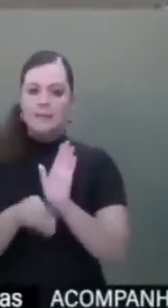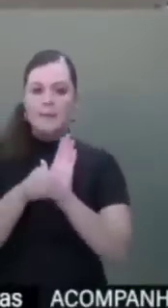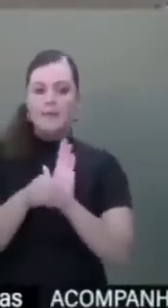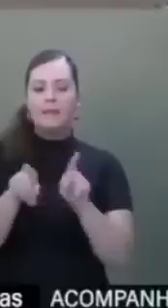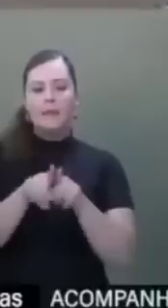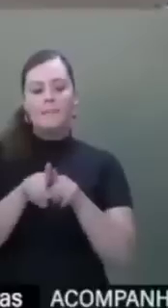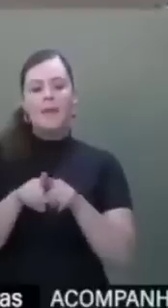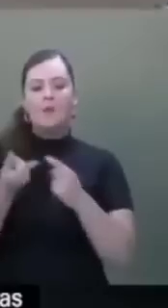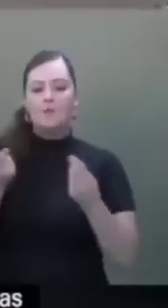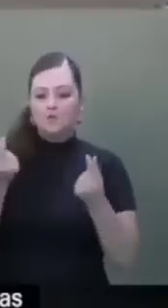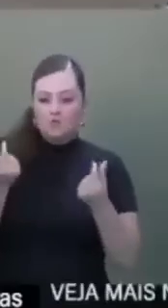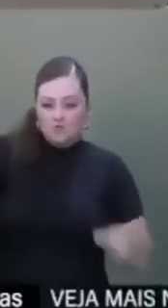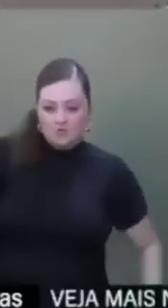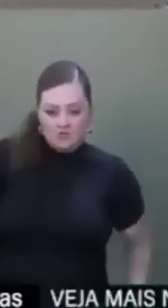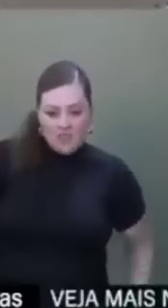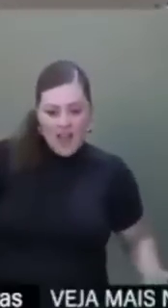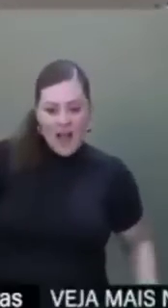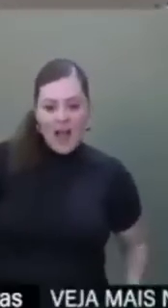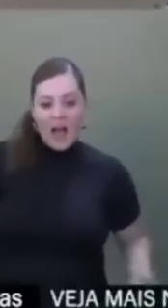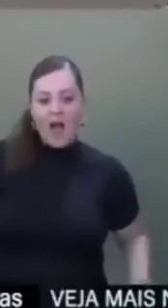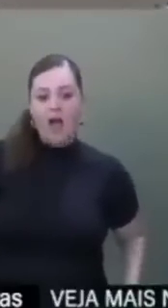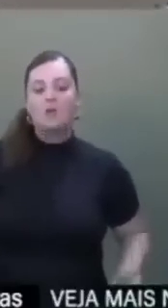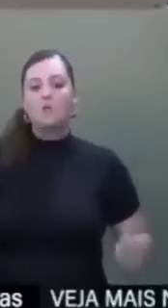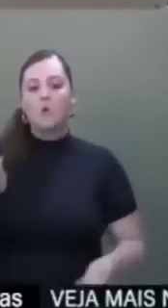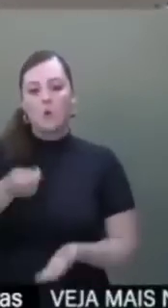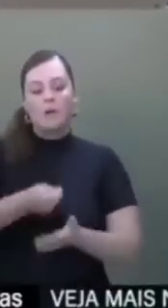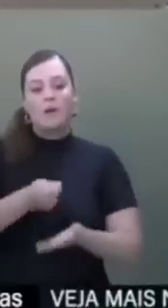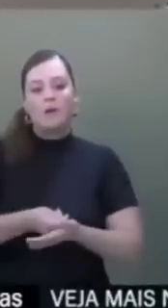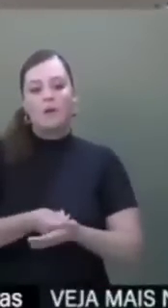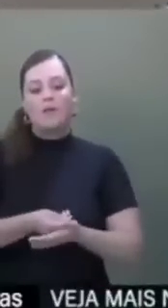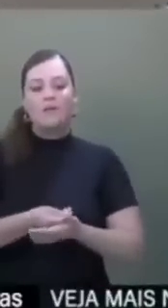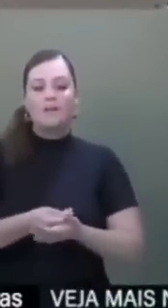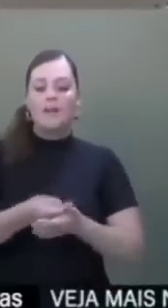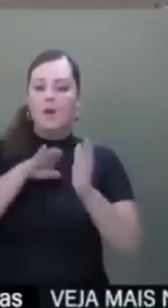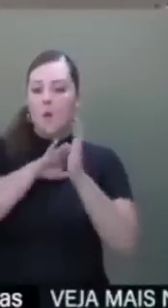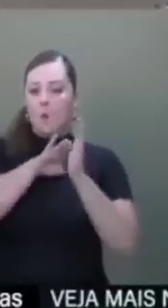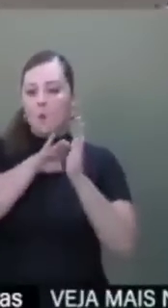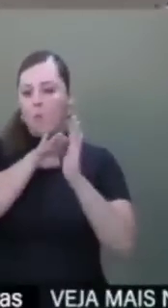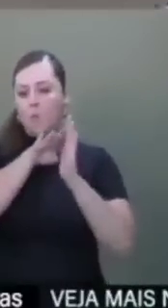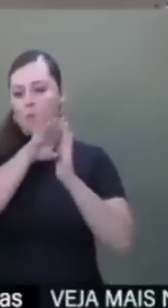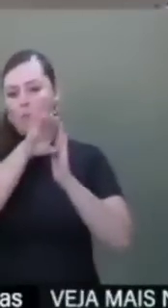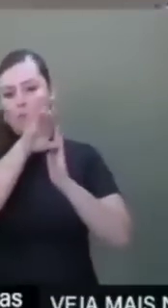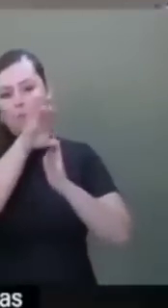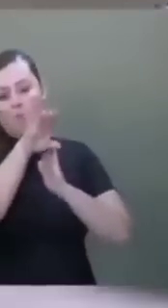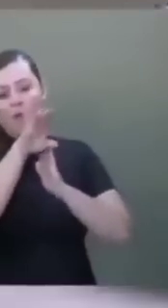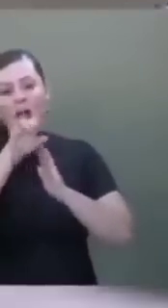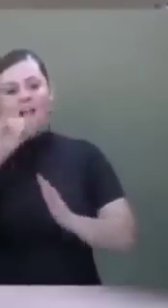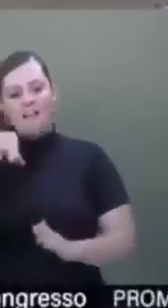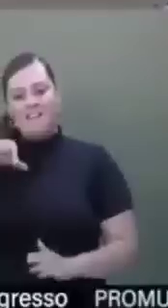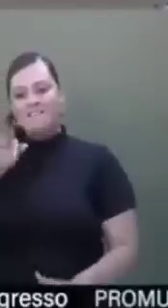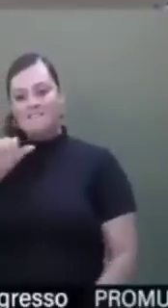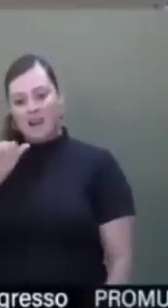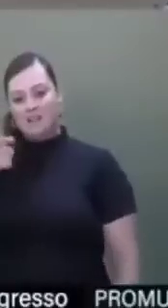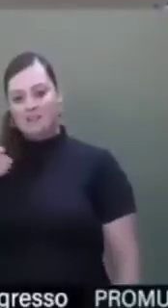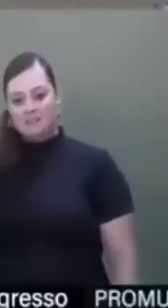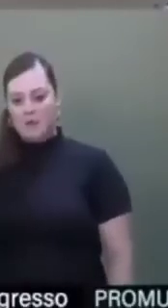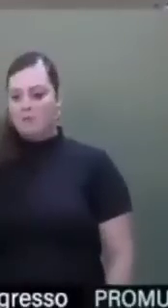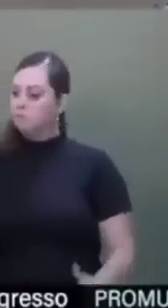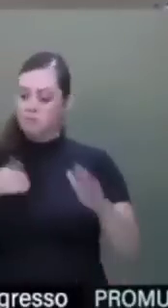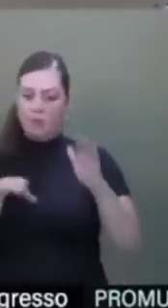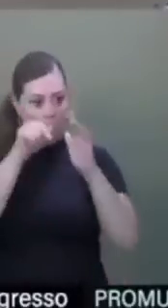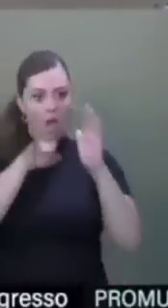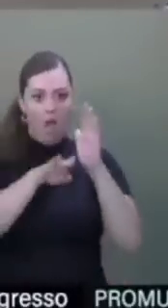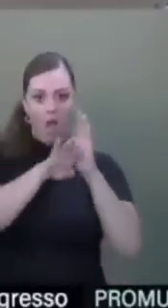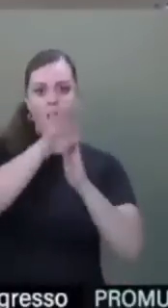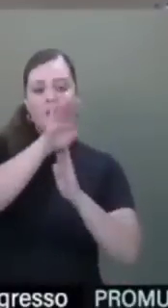despesas obrigatórias, vêm crescendo acima da inflação. Portanto, como nós temos